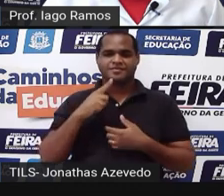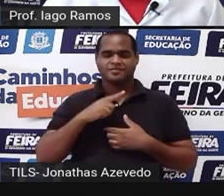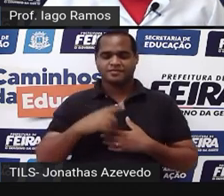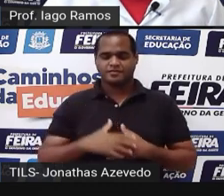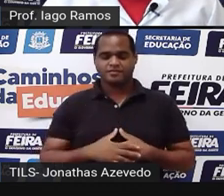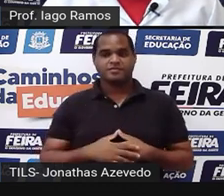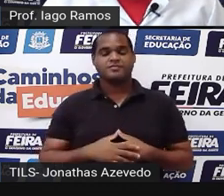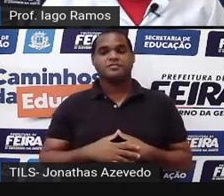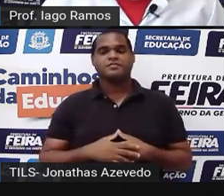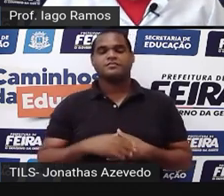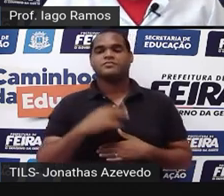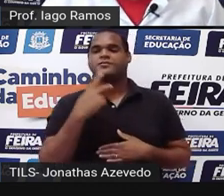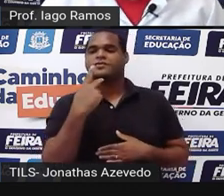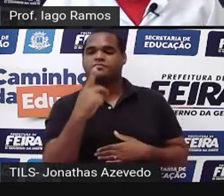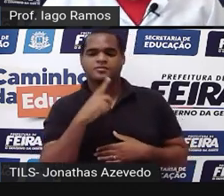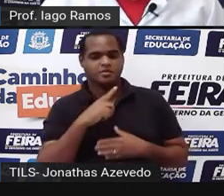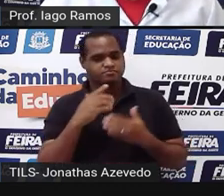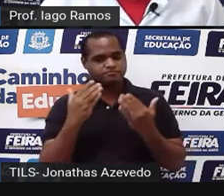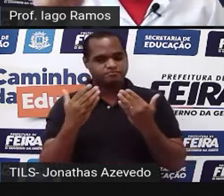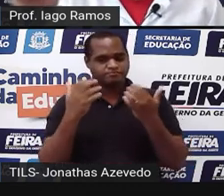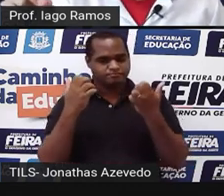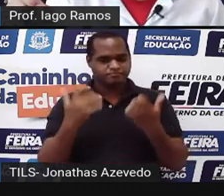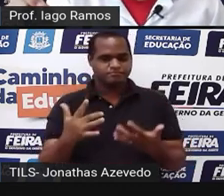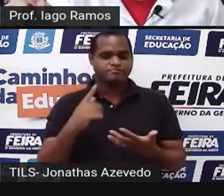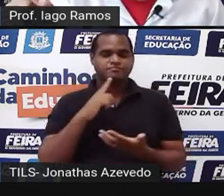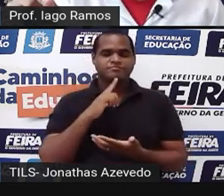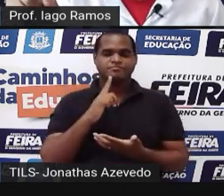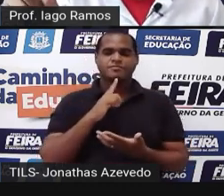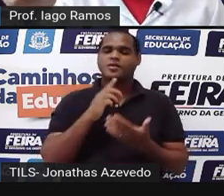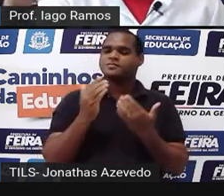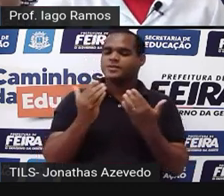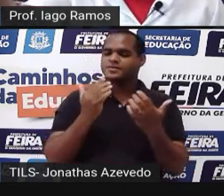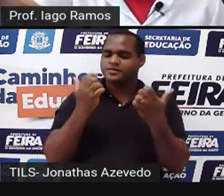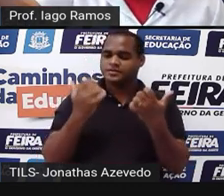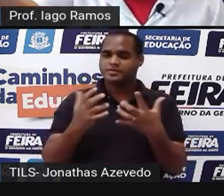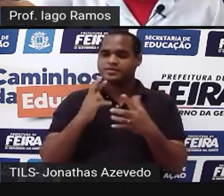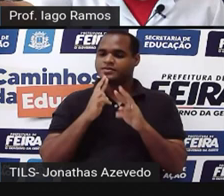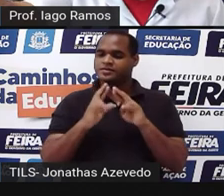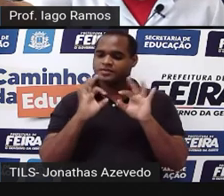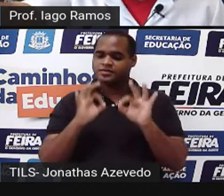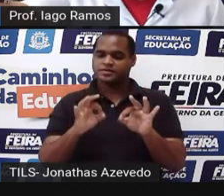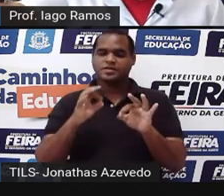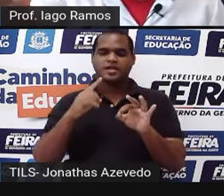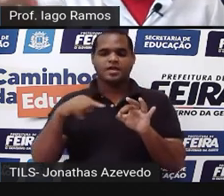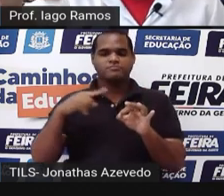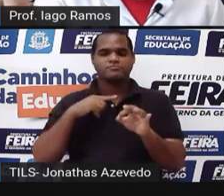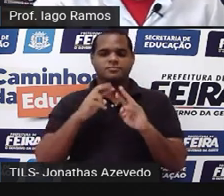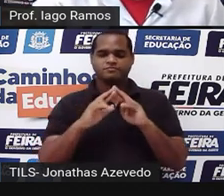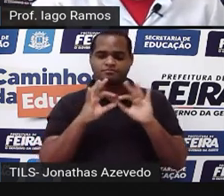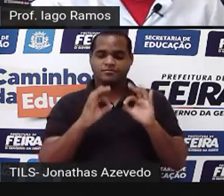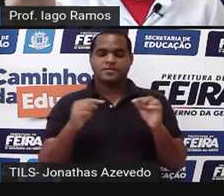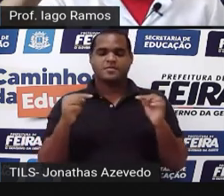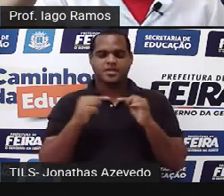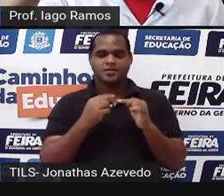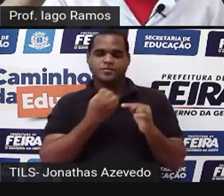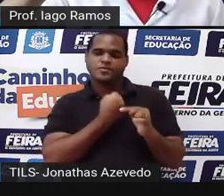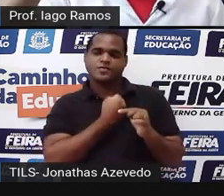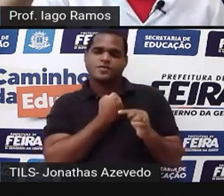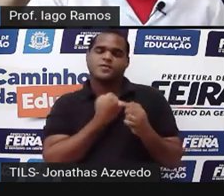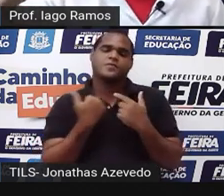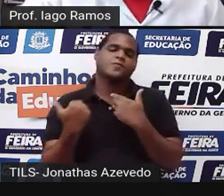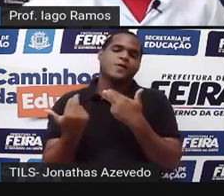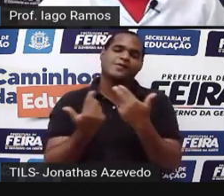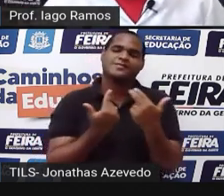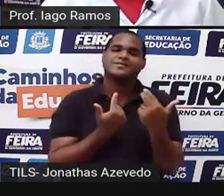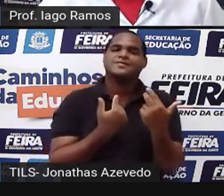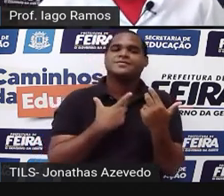Quero ver se são proporcionais se são proporcionais os resultados dessas razões tem que dar o mesmo número que é